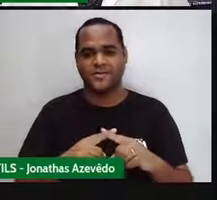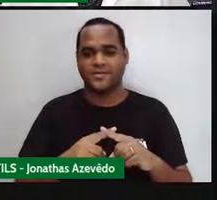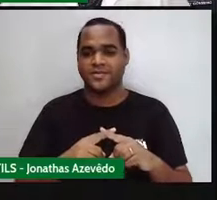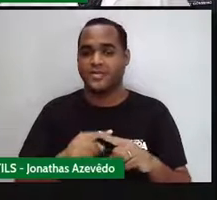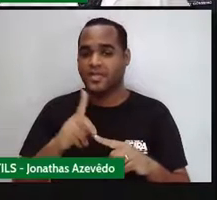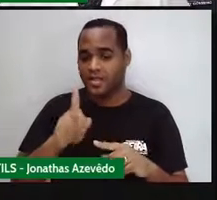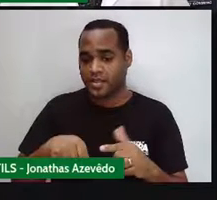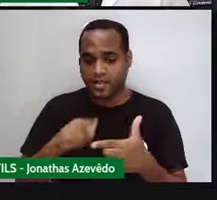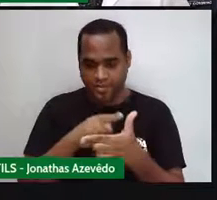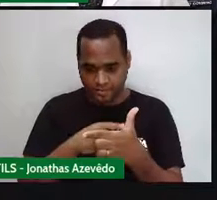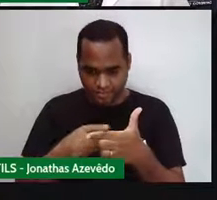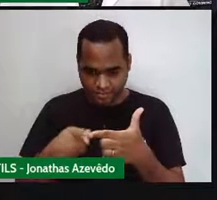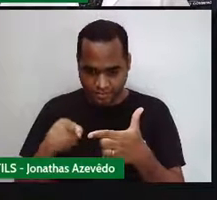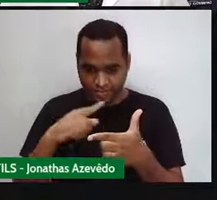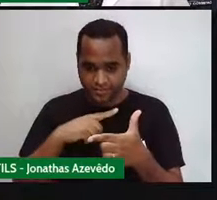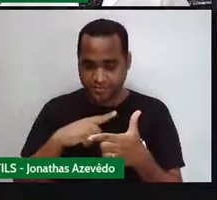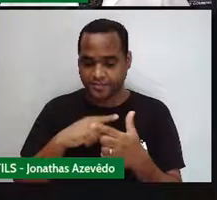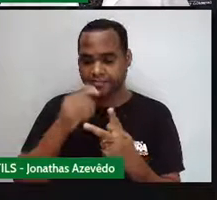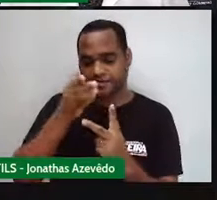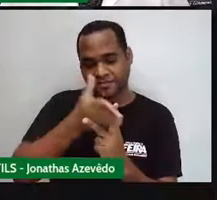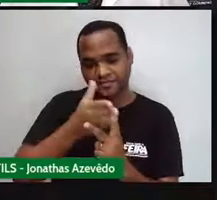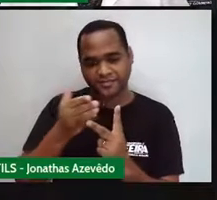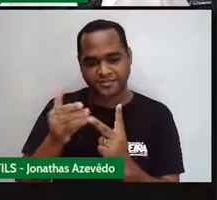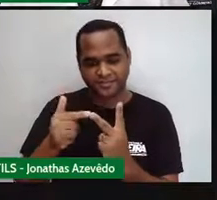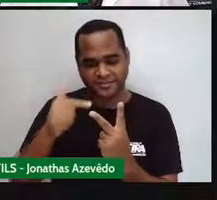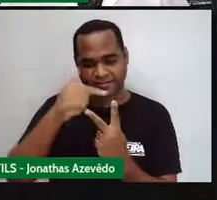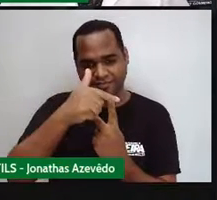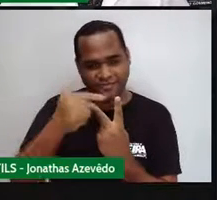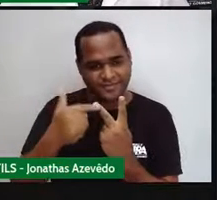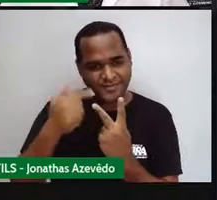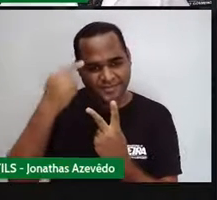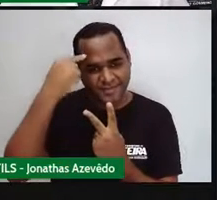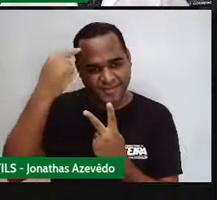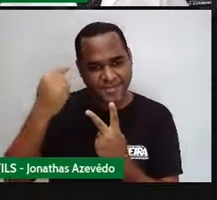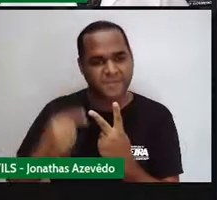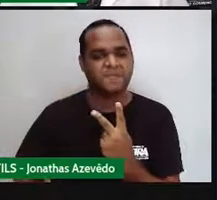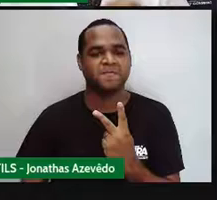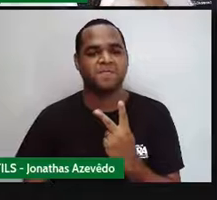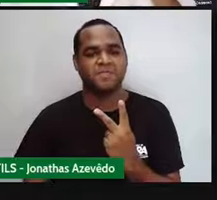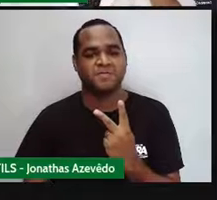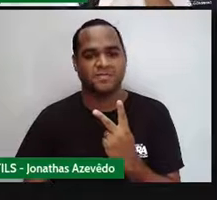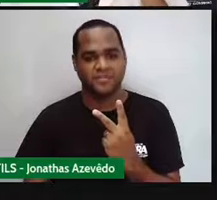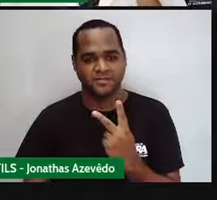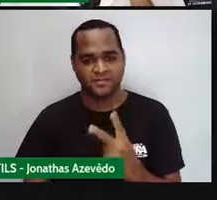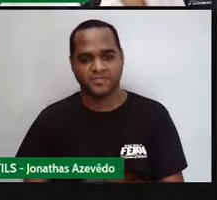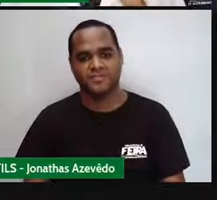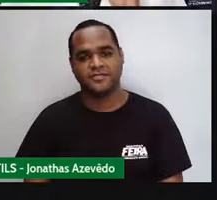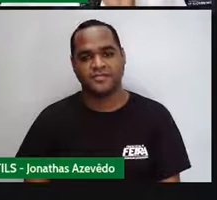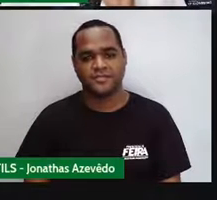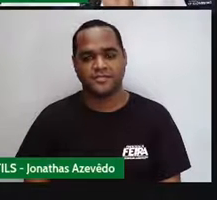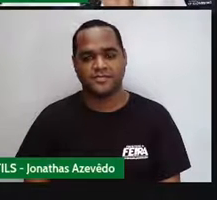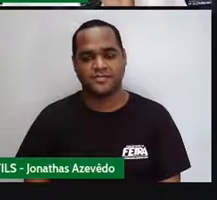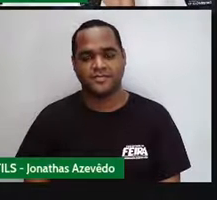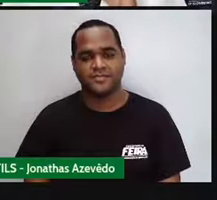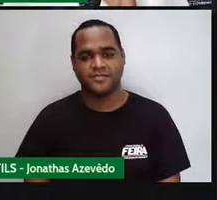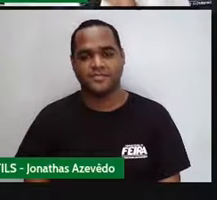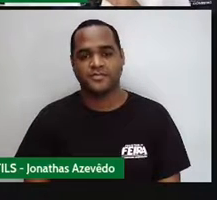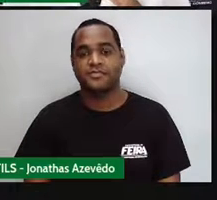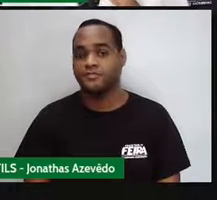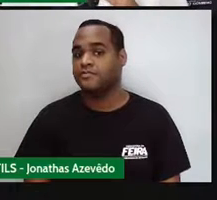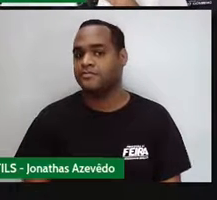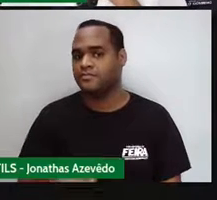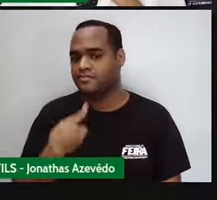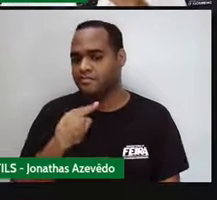dividida por dois. Ótimo. Só que essa multiplicação